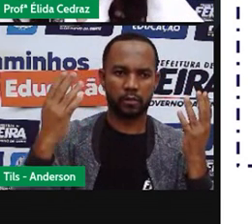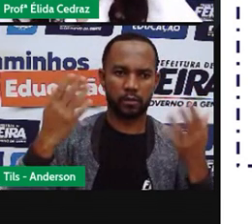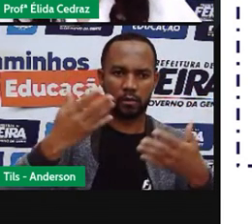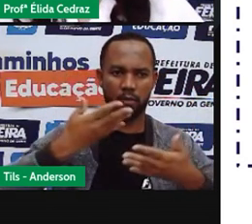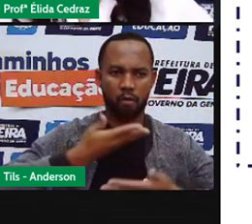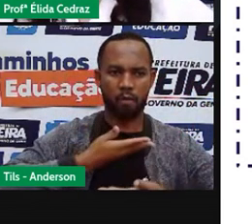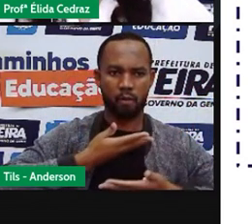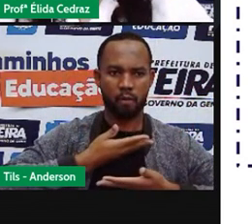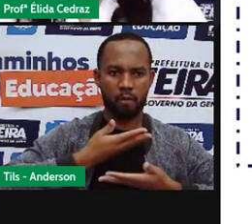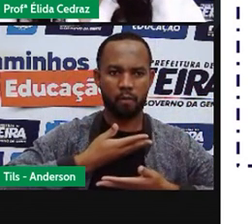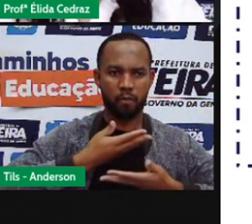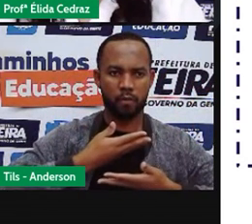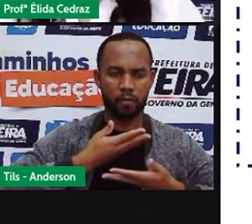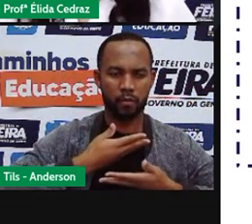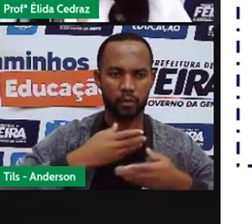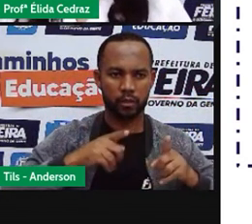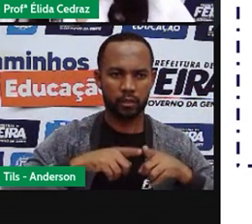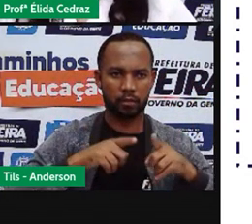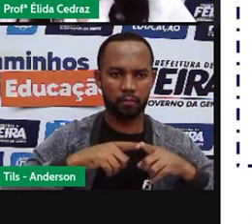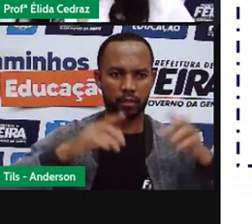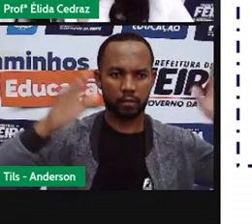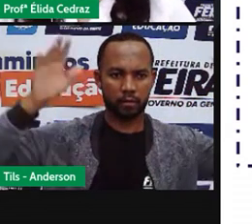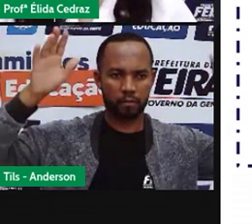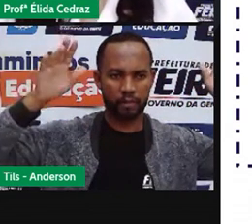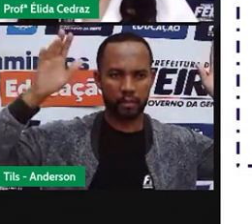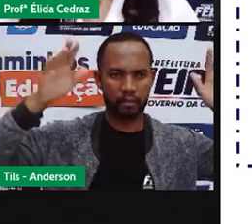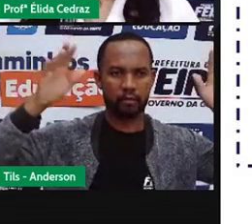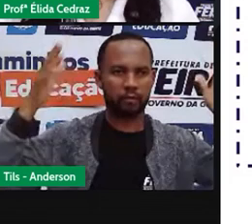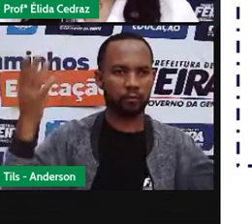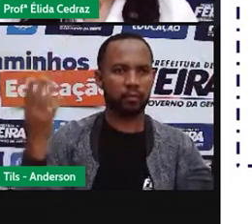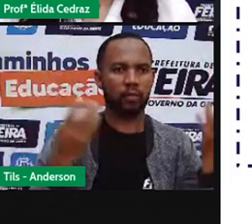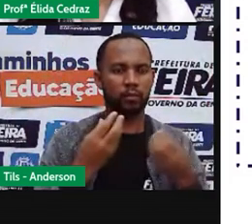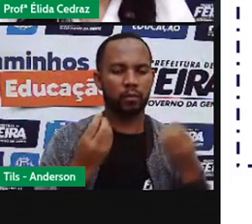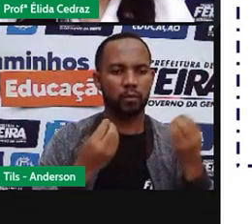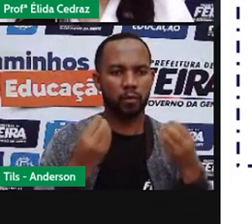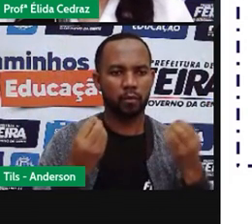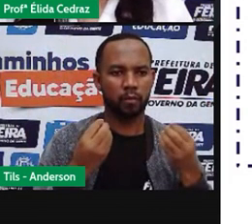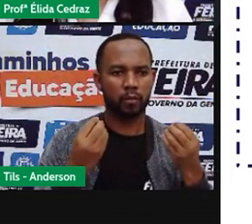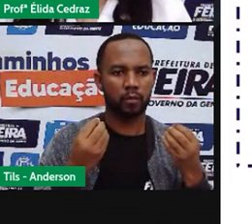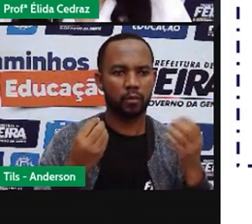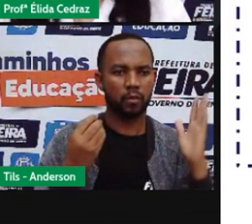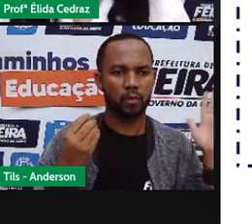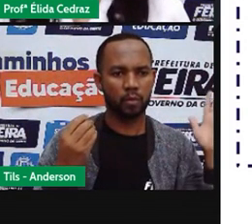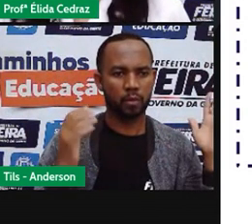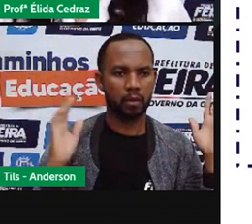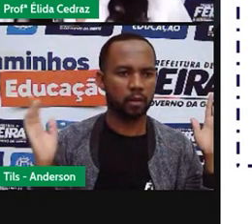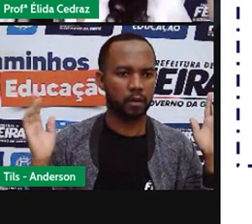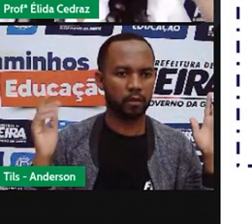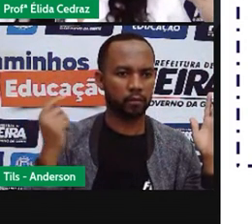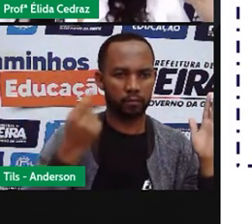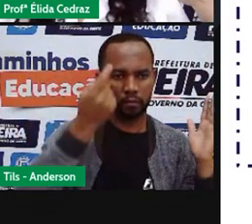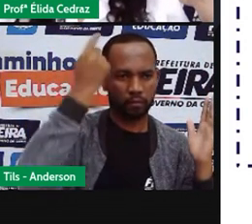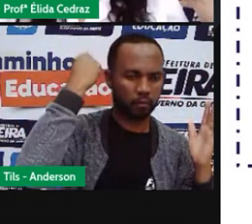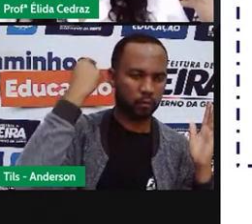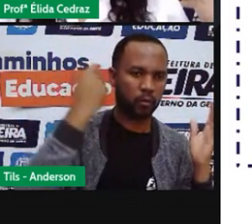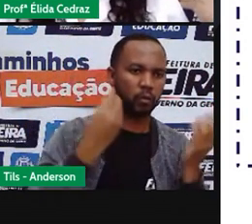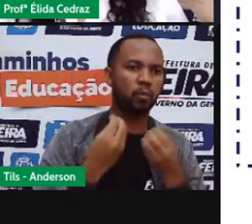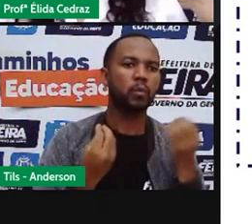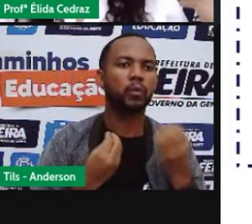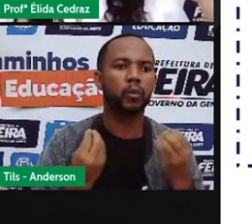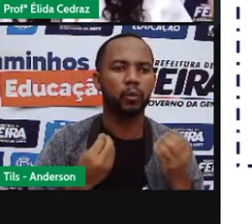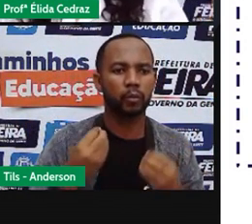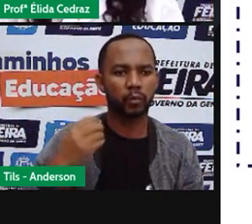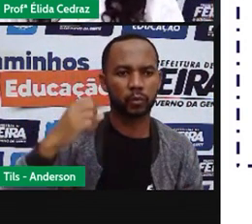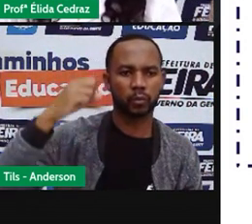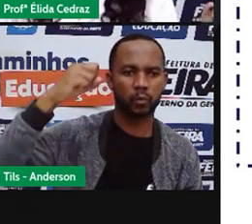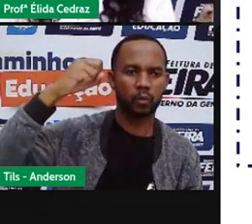barriga. E levanta os braços. De que lado fica a sombra? Do lado contrário que se recebe